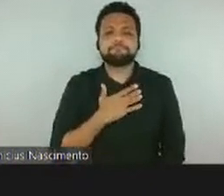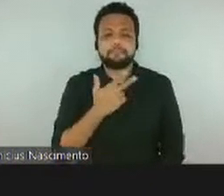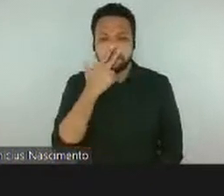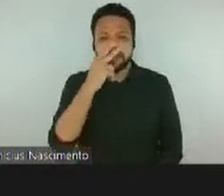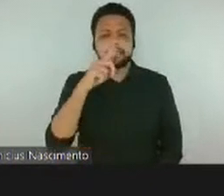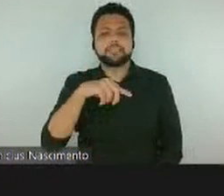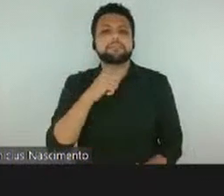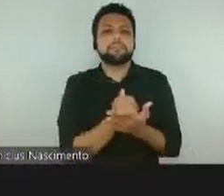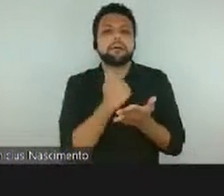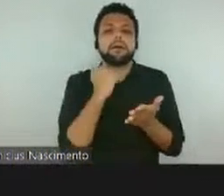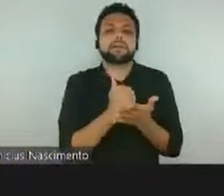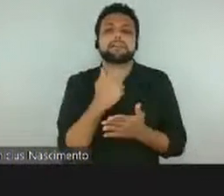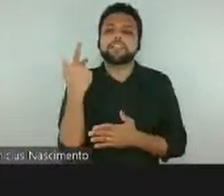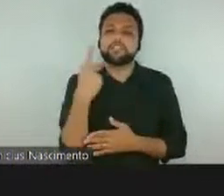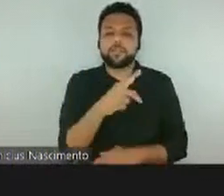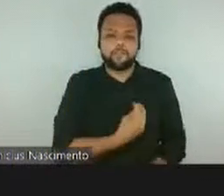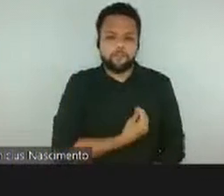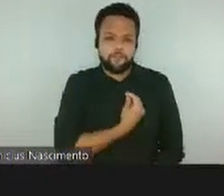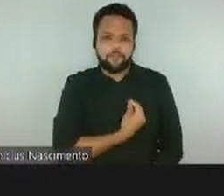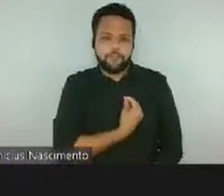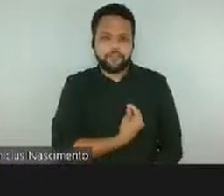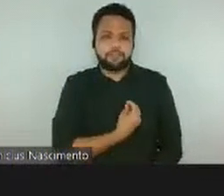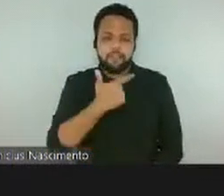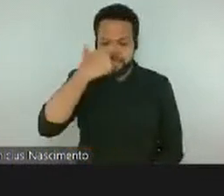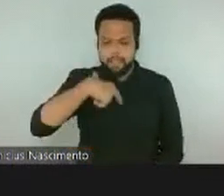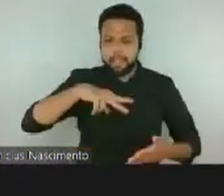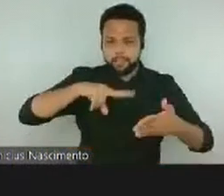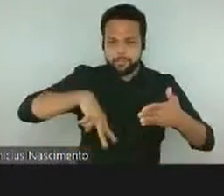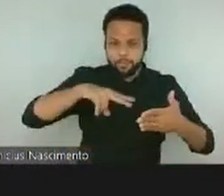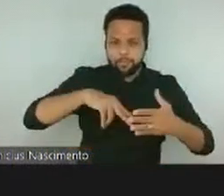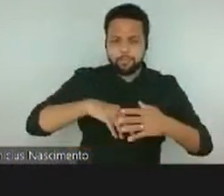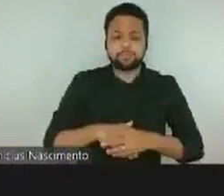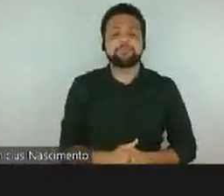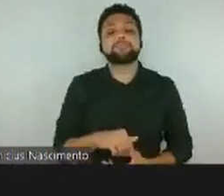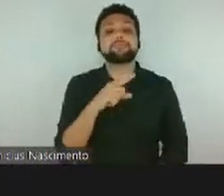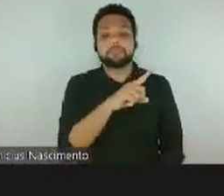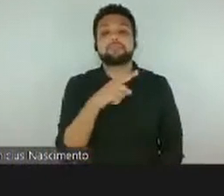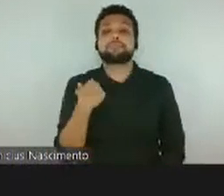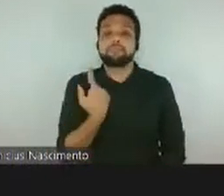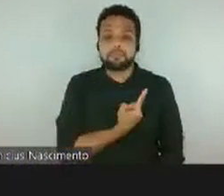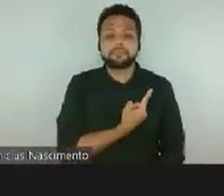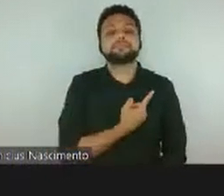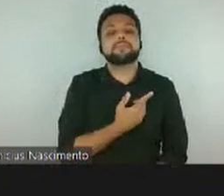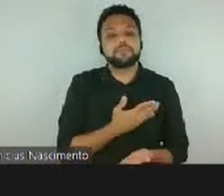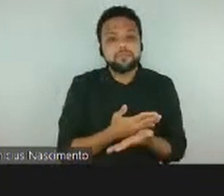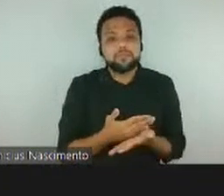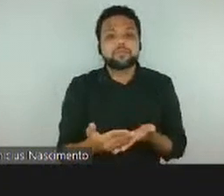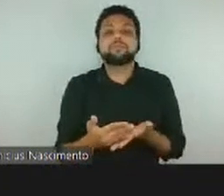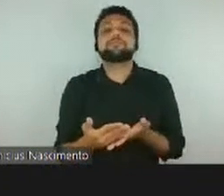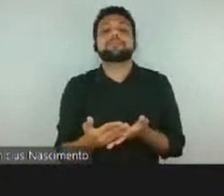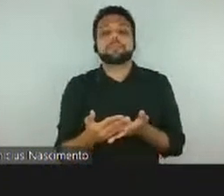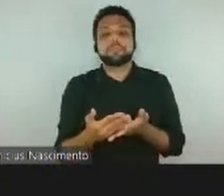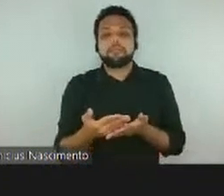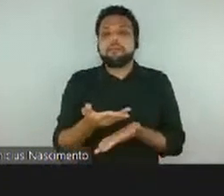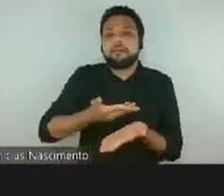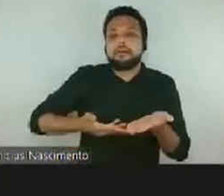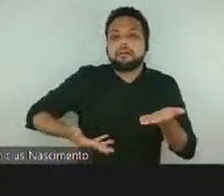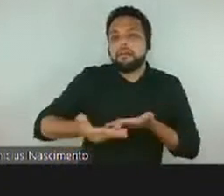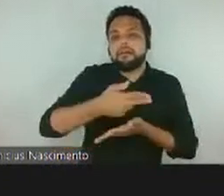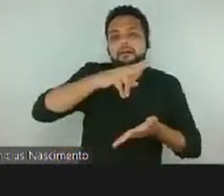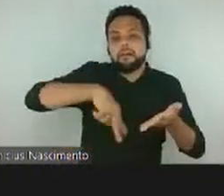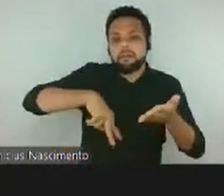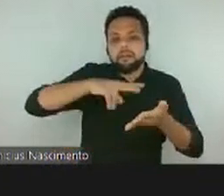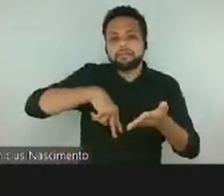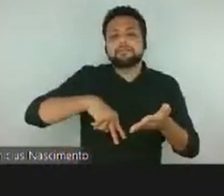a sua existência como leitor? E a partir daí a gente vai compartilhando essas leituras, essa paixão por